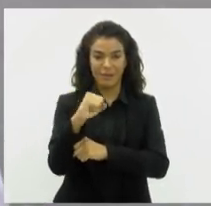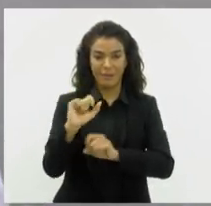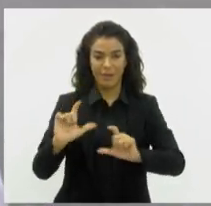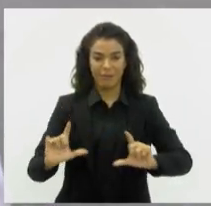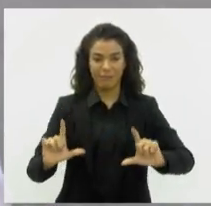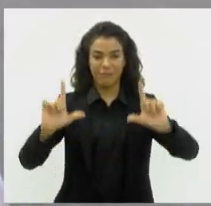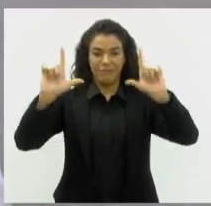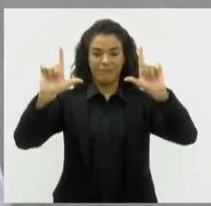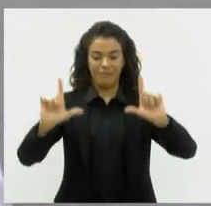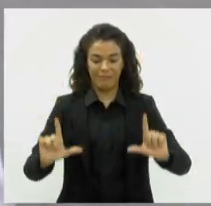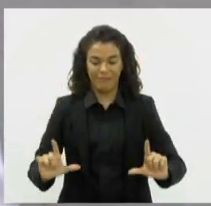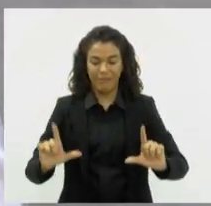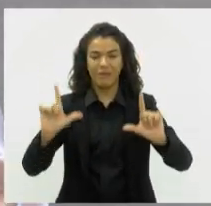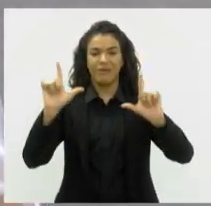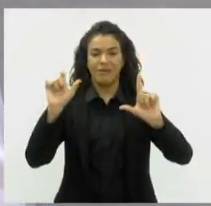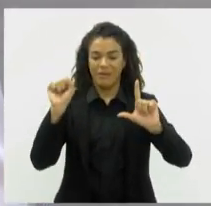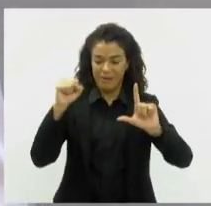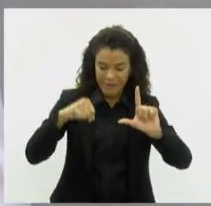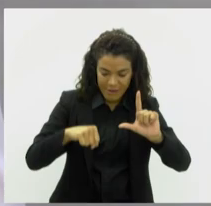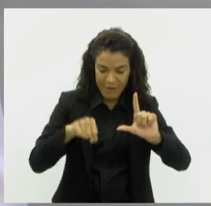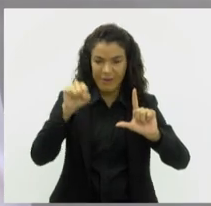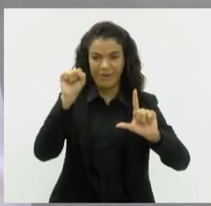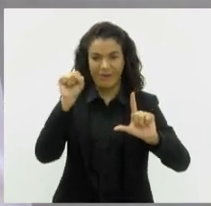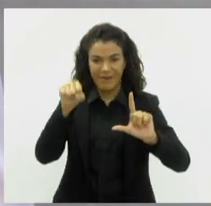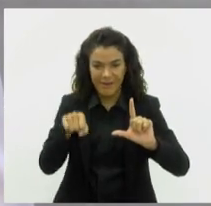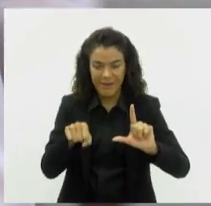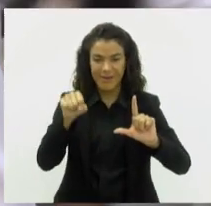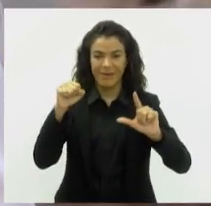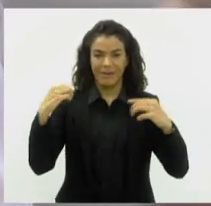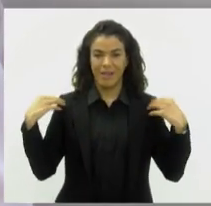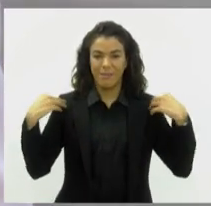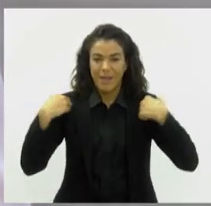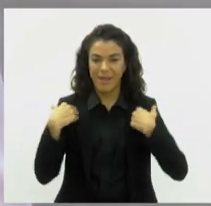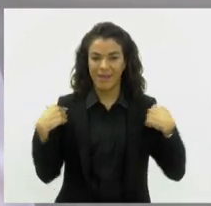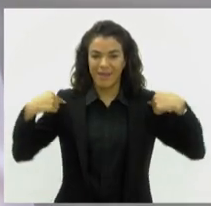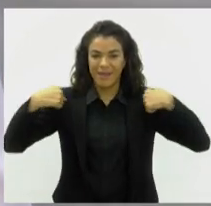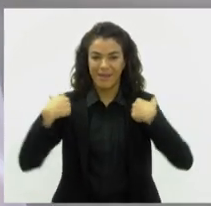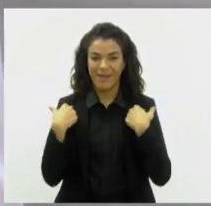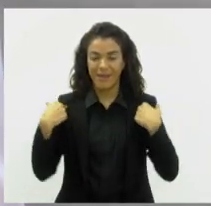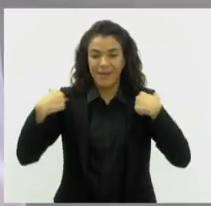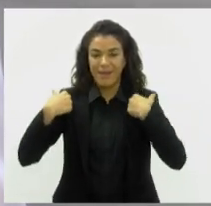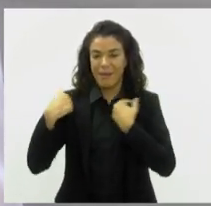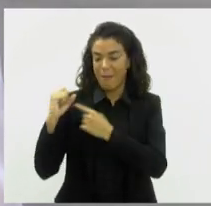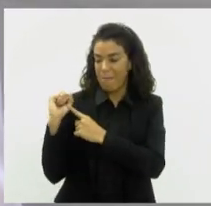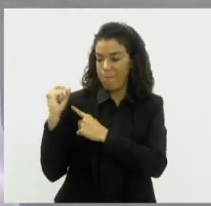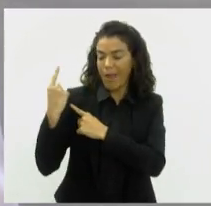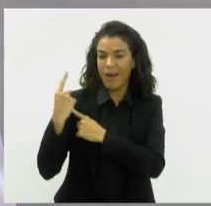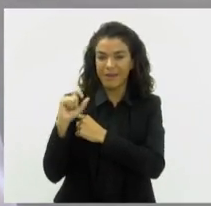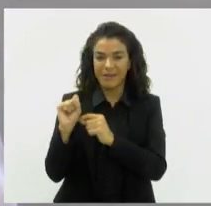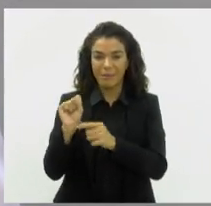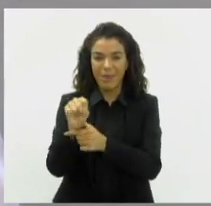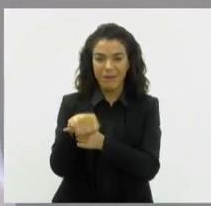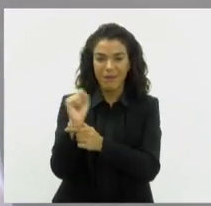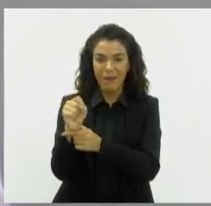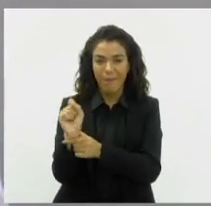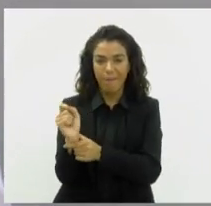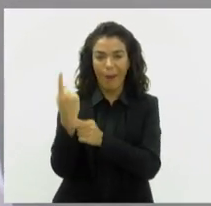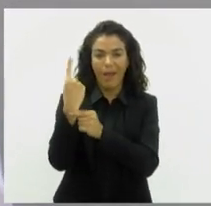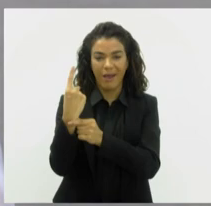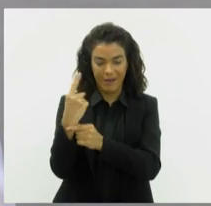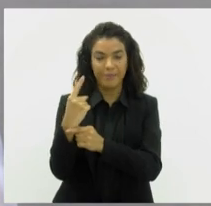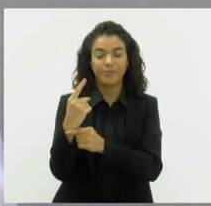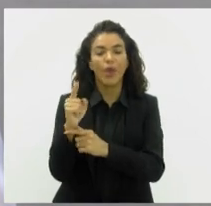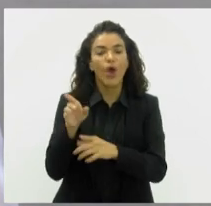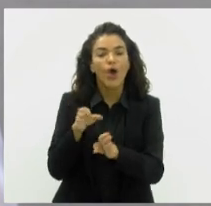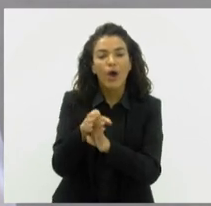por exemplo, você tem lesões do ombro, tendinites, bursites, muito das mãos também. Então, a gente